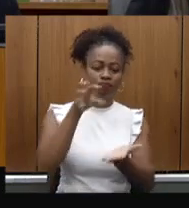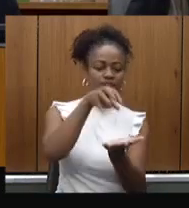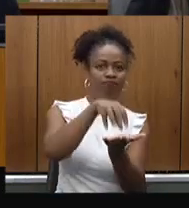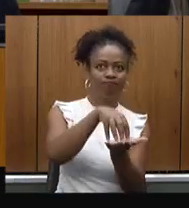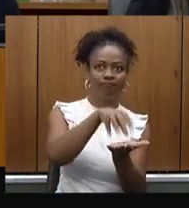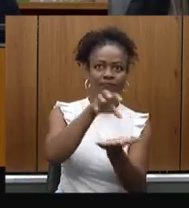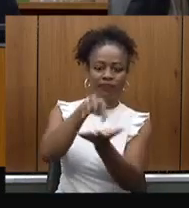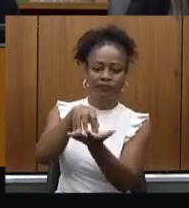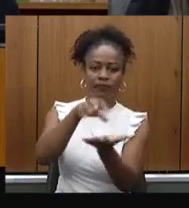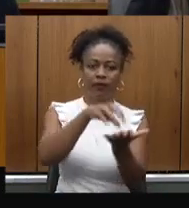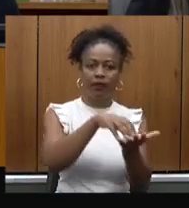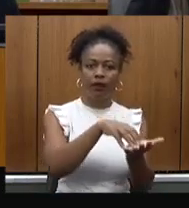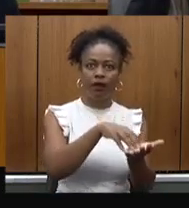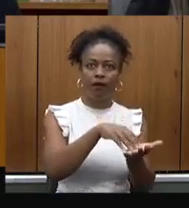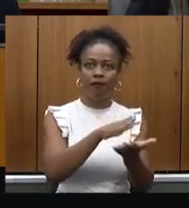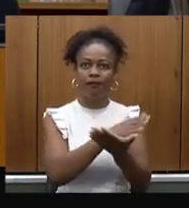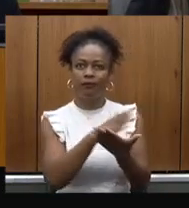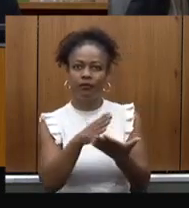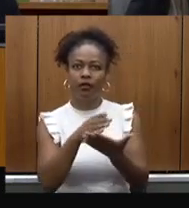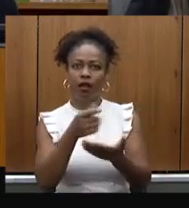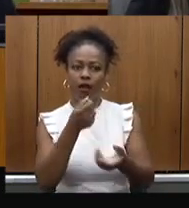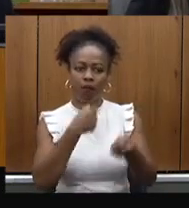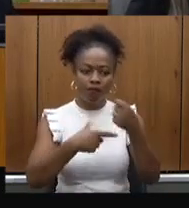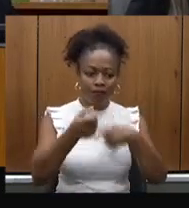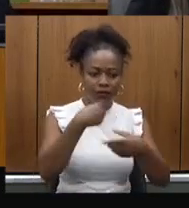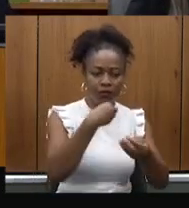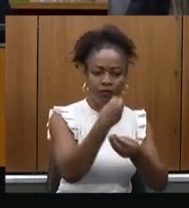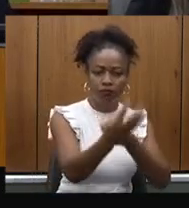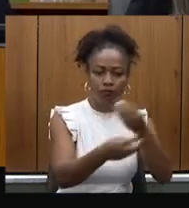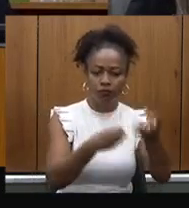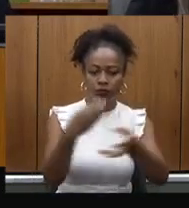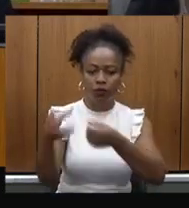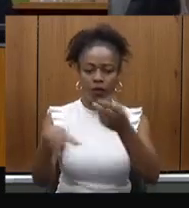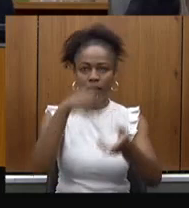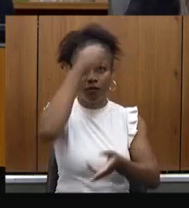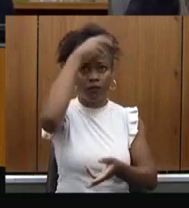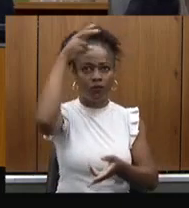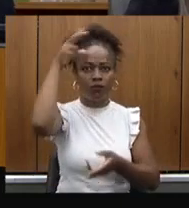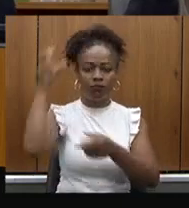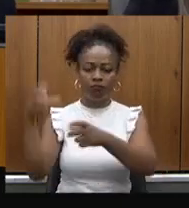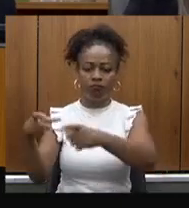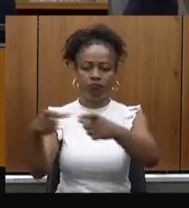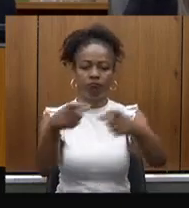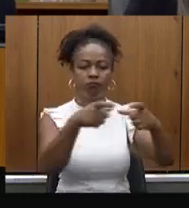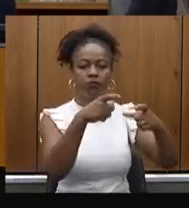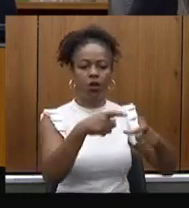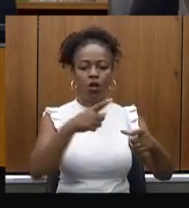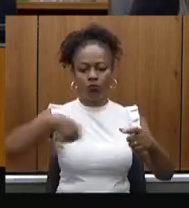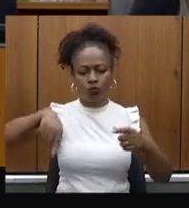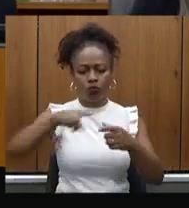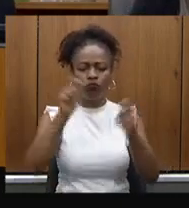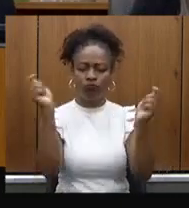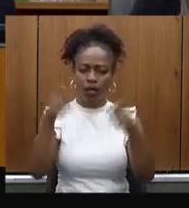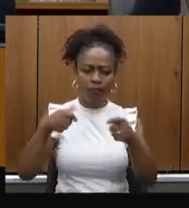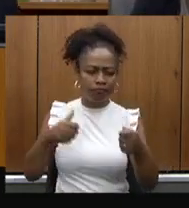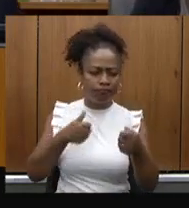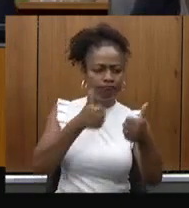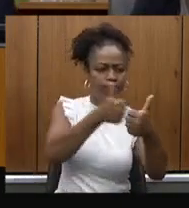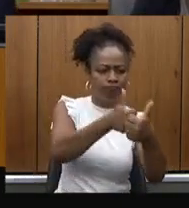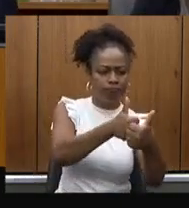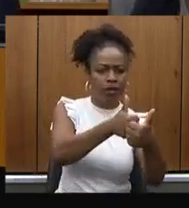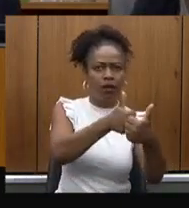desses medicamentos para os municípios, facilitando, então, para que todos possam buscar mais perto de casa estes